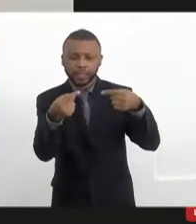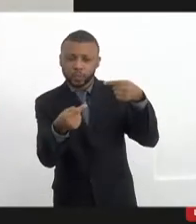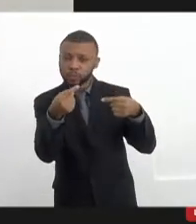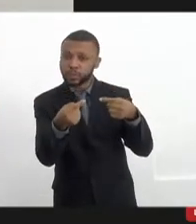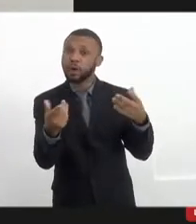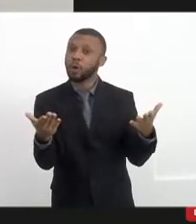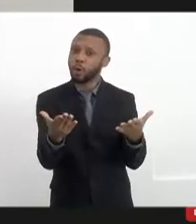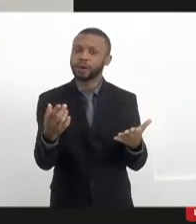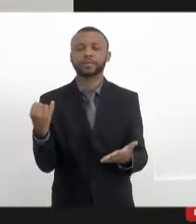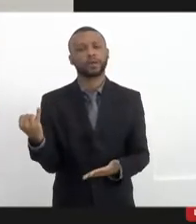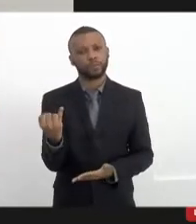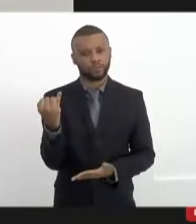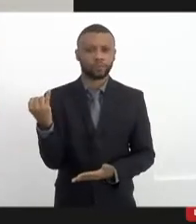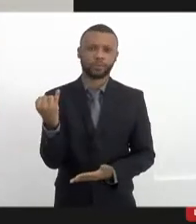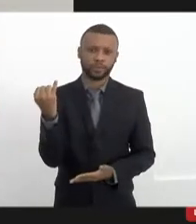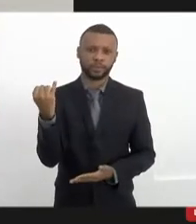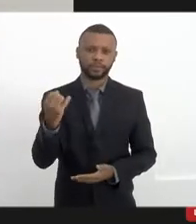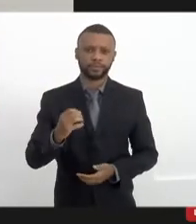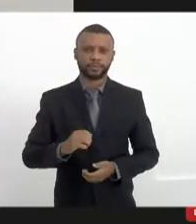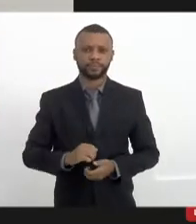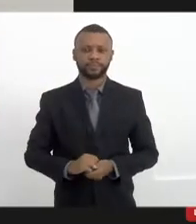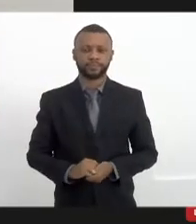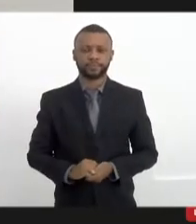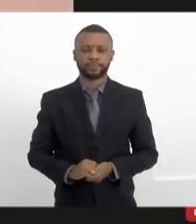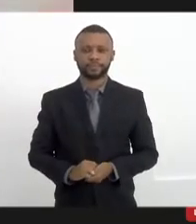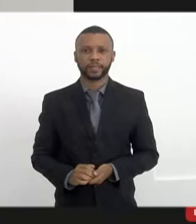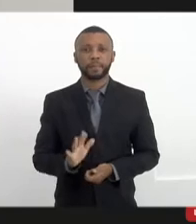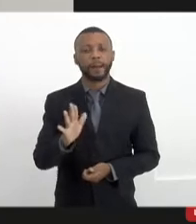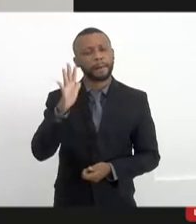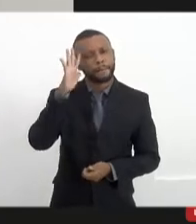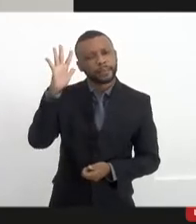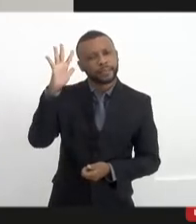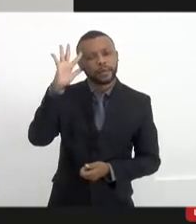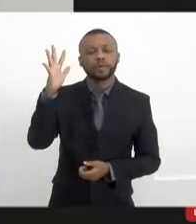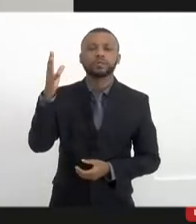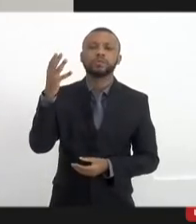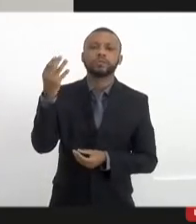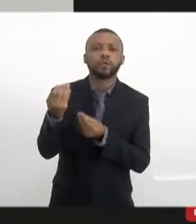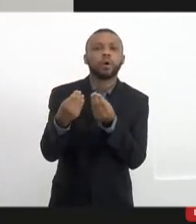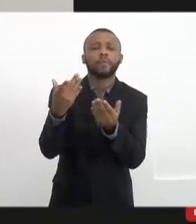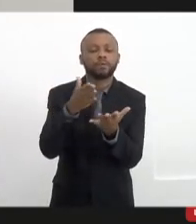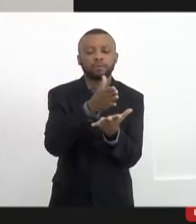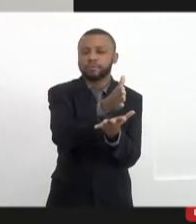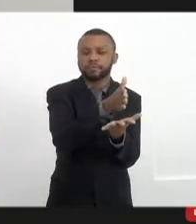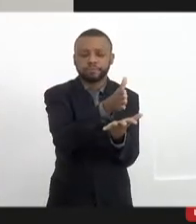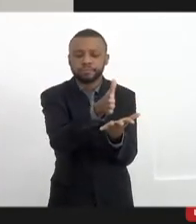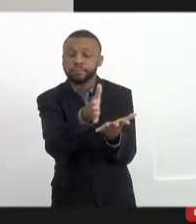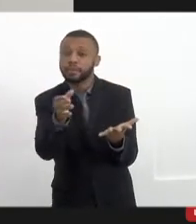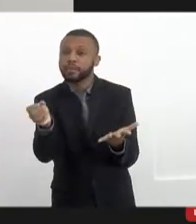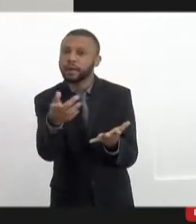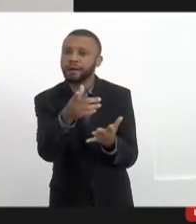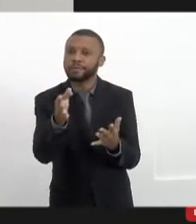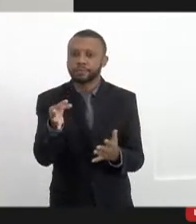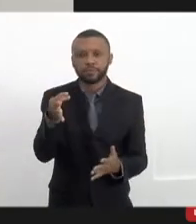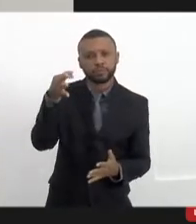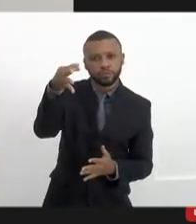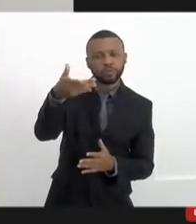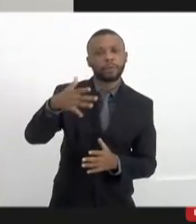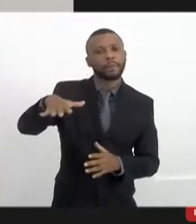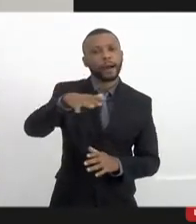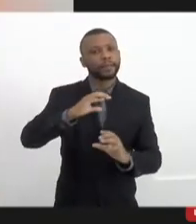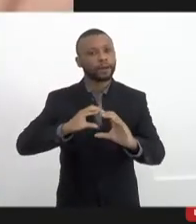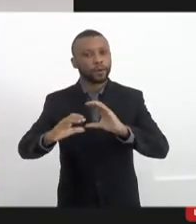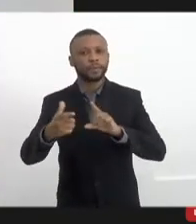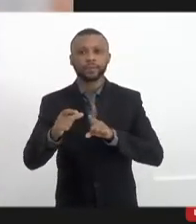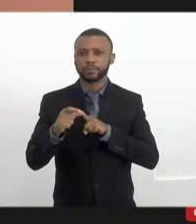hoje aqui é muito importante. mas, assim, pensando em novos rumos para a comunicação comunitária, a gente